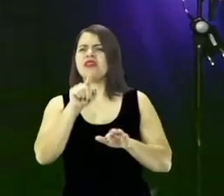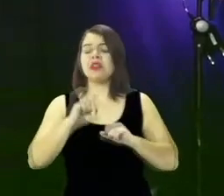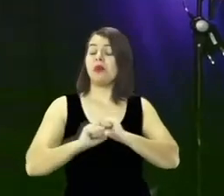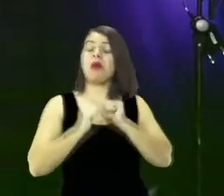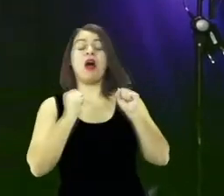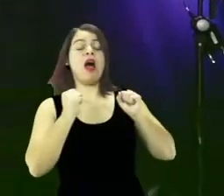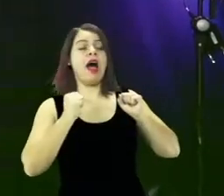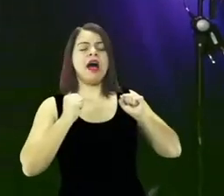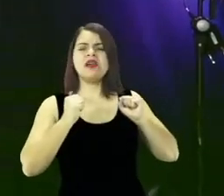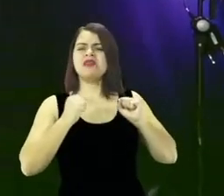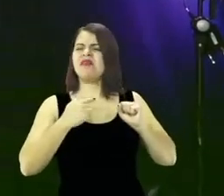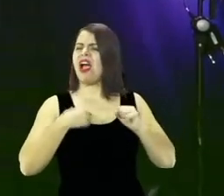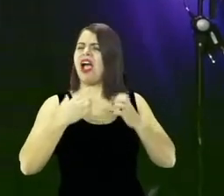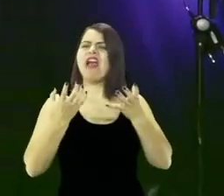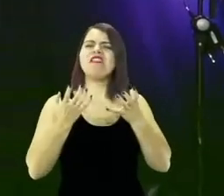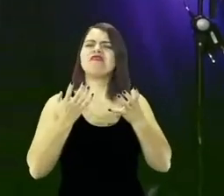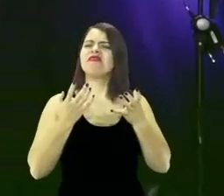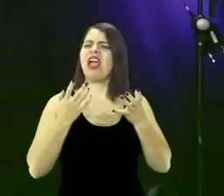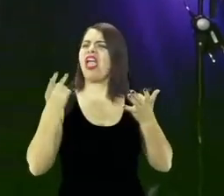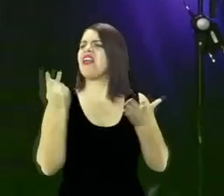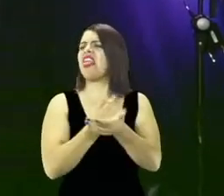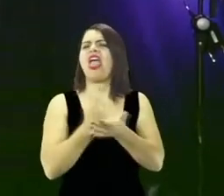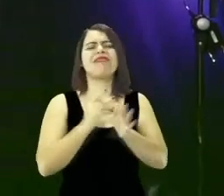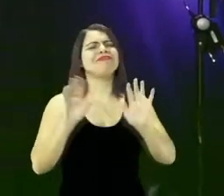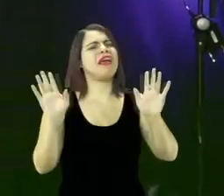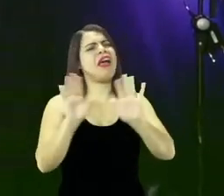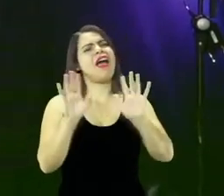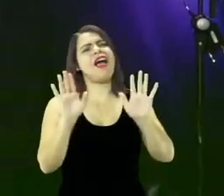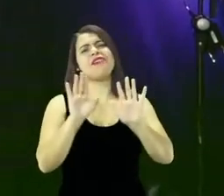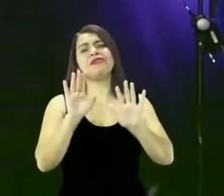levantou pensando nisso. Você errou porque você não sabia.